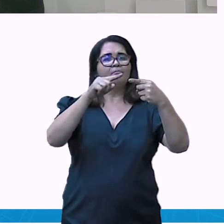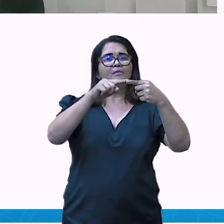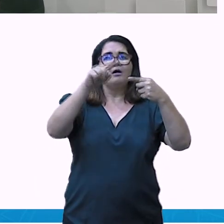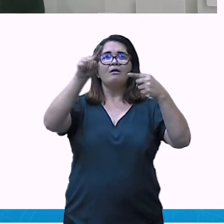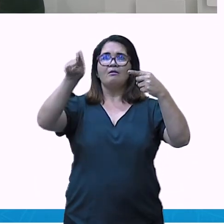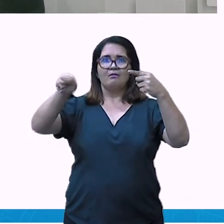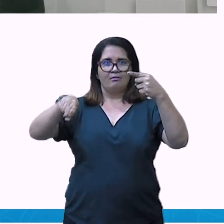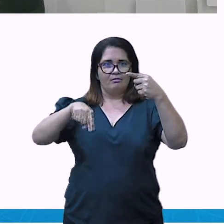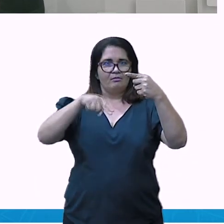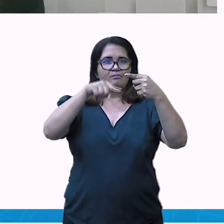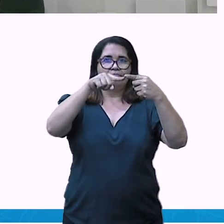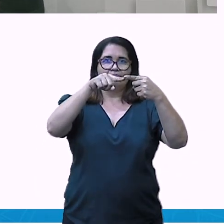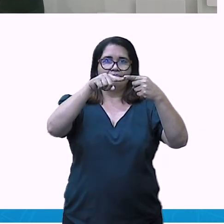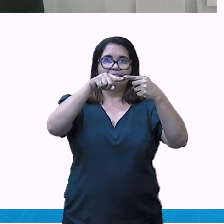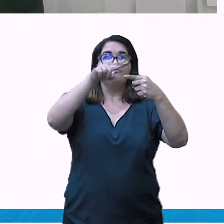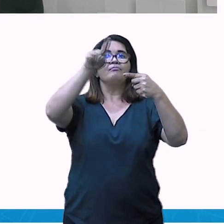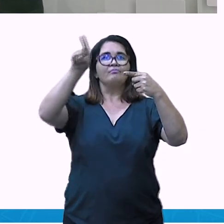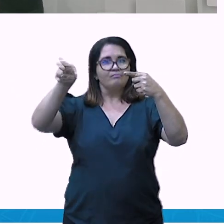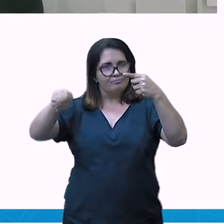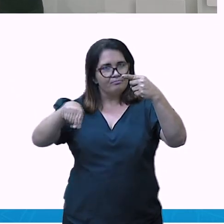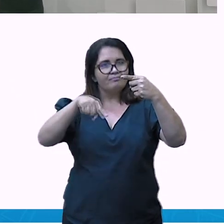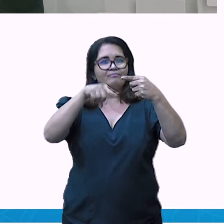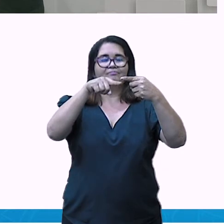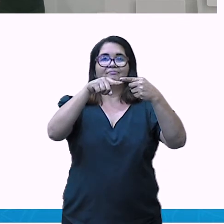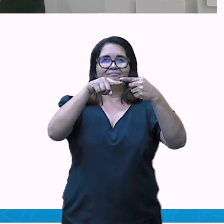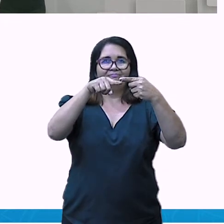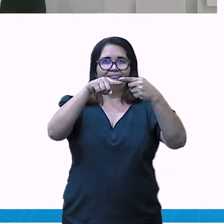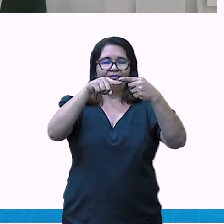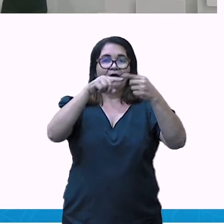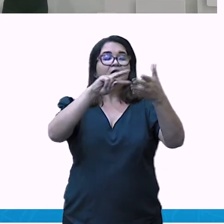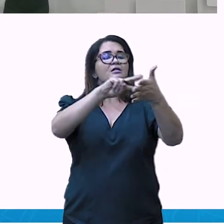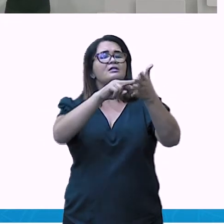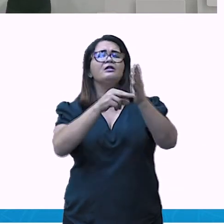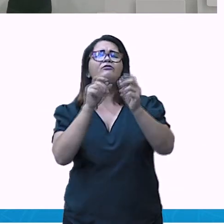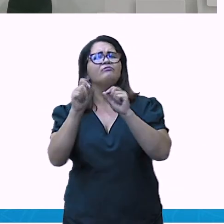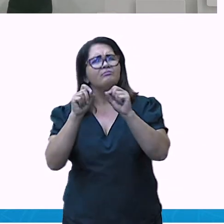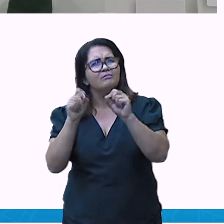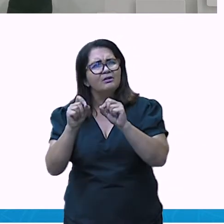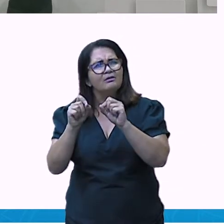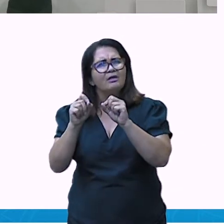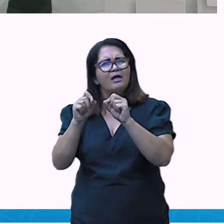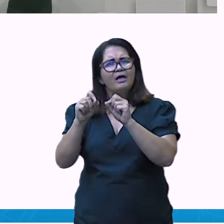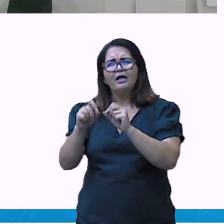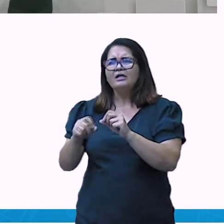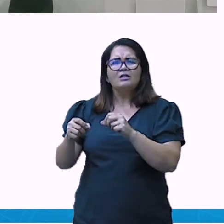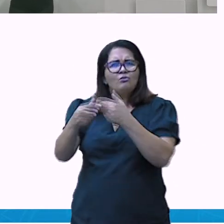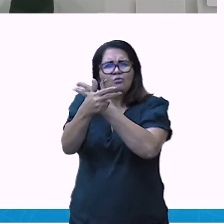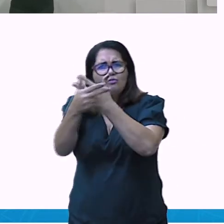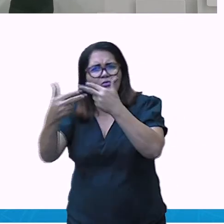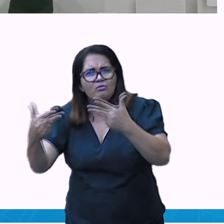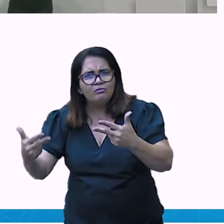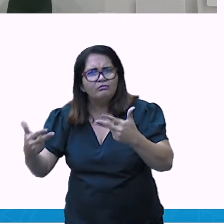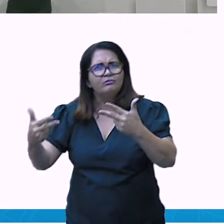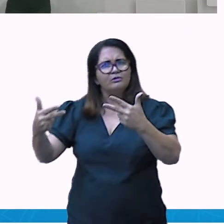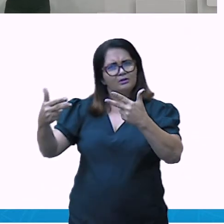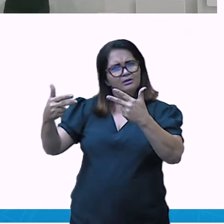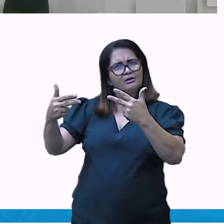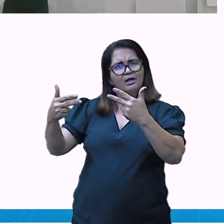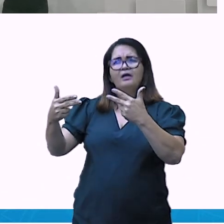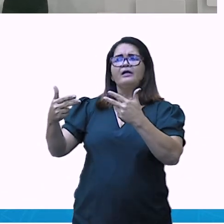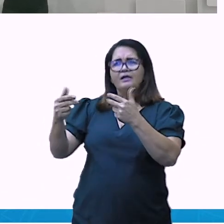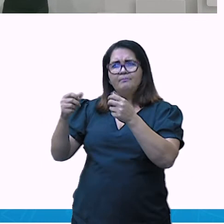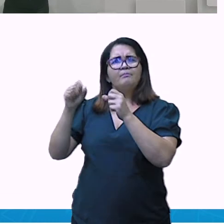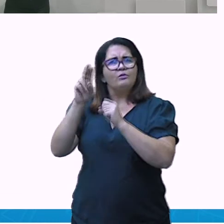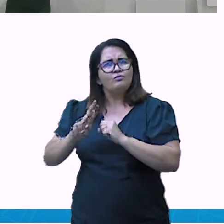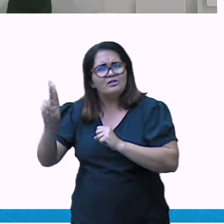descartados. Algumas embalagens, elas podem ser reaproveitadas ou mesmo